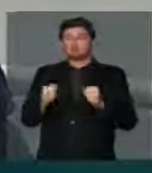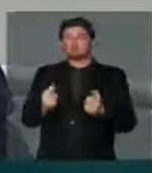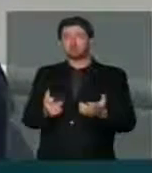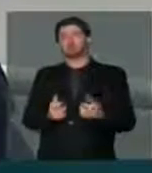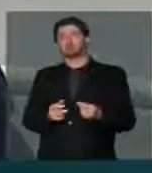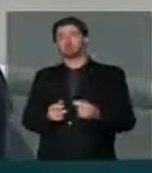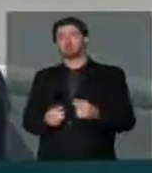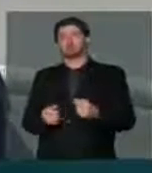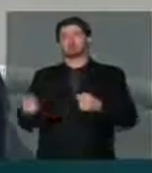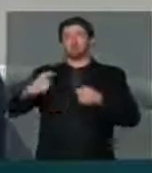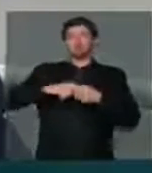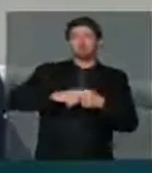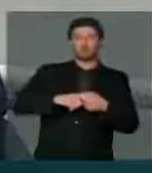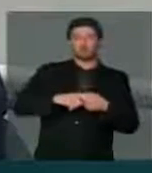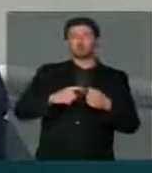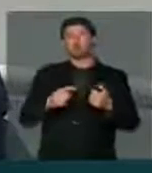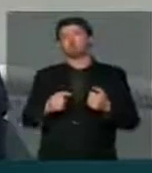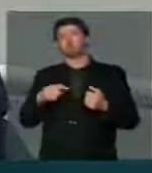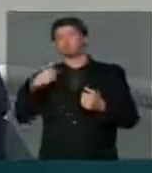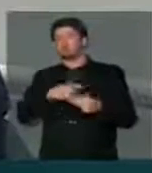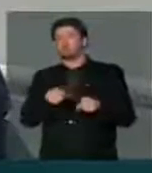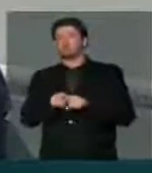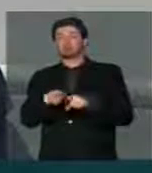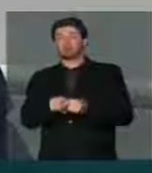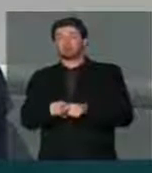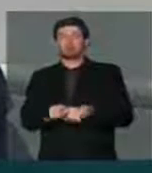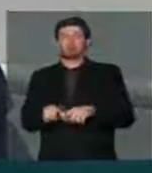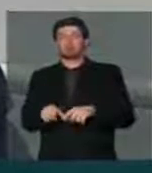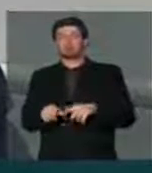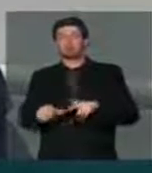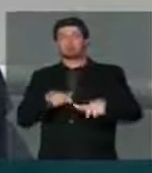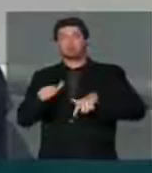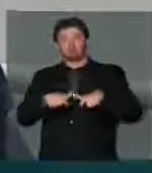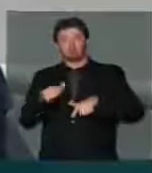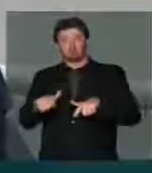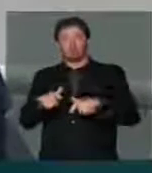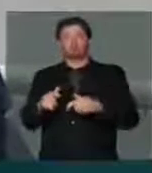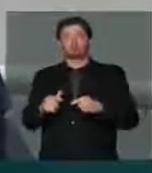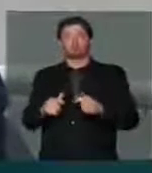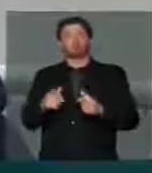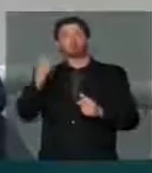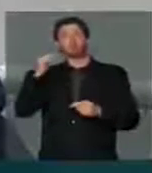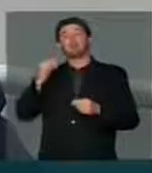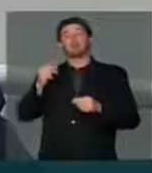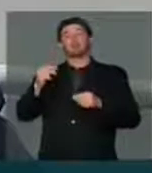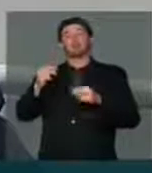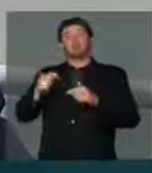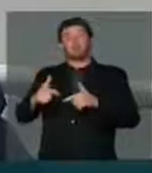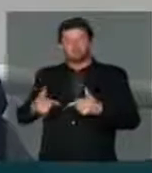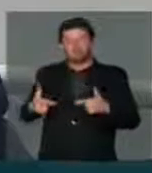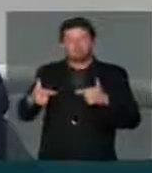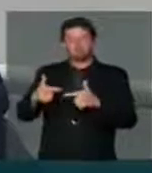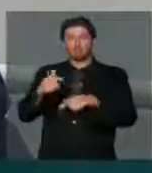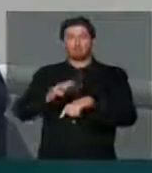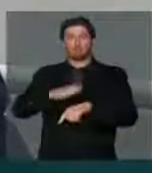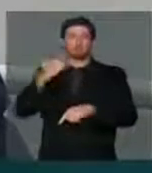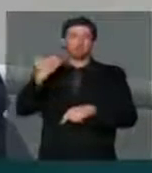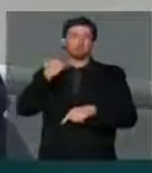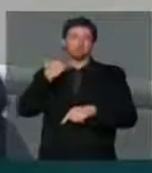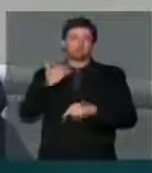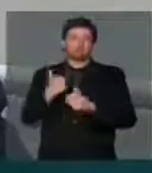consórcios. Estamos também trabalhando para mobilizar mais bancos